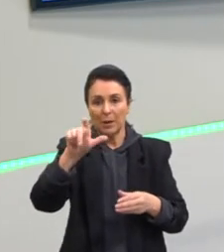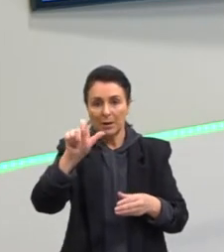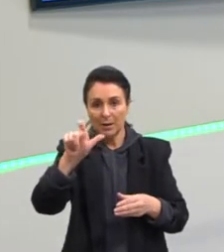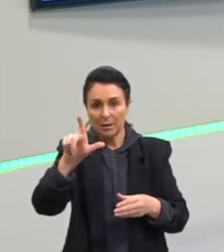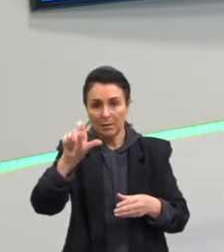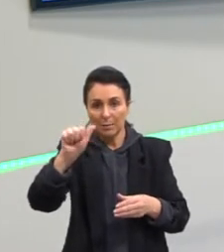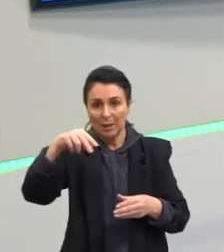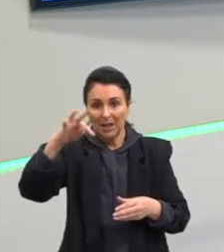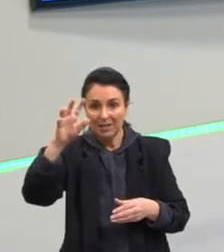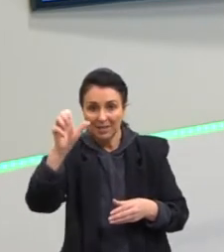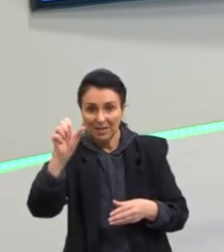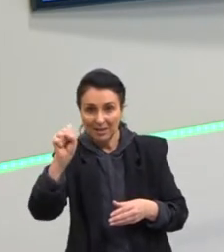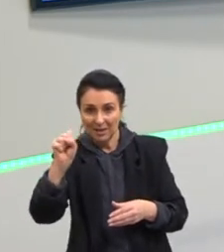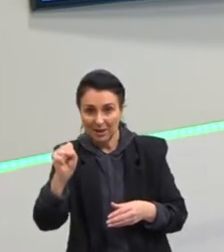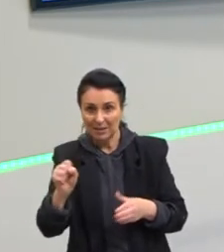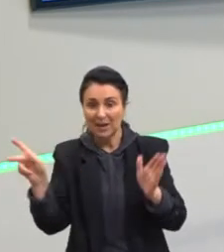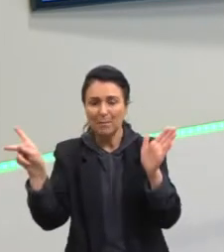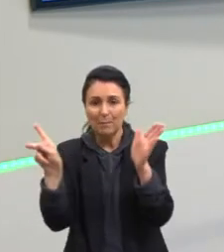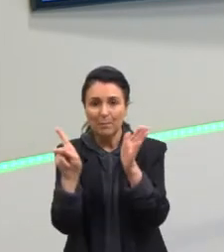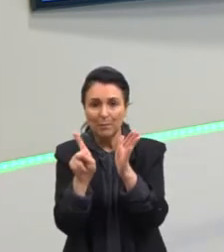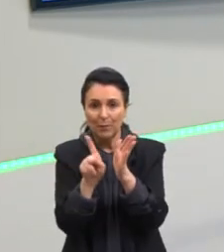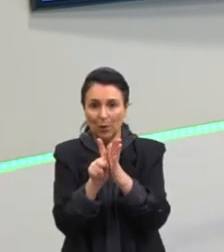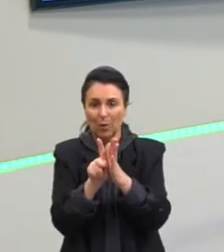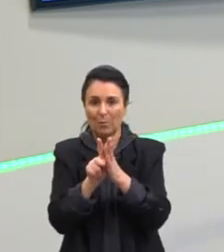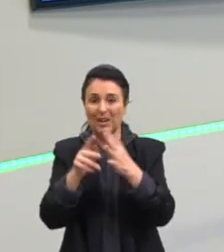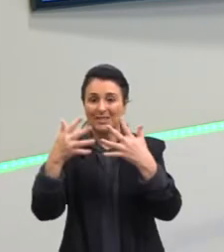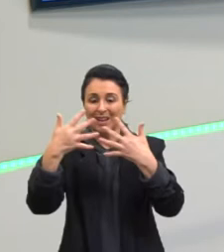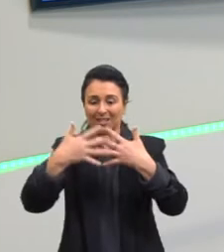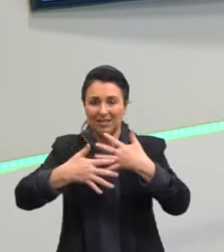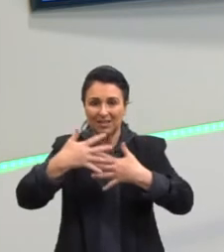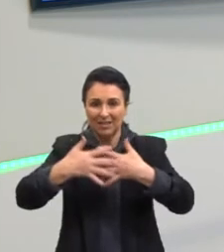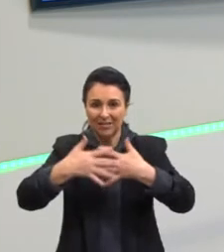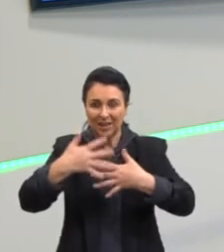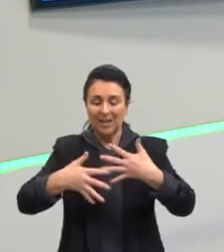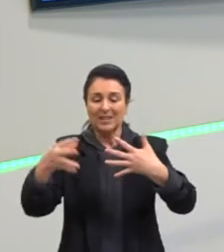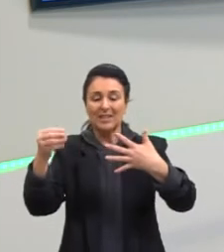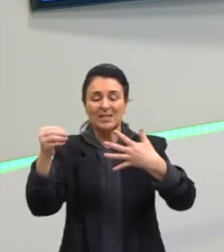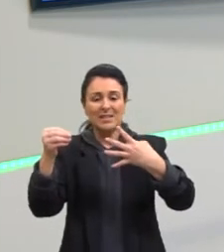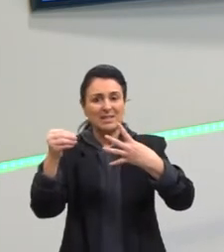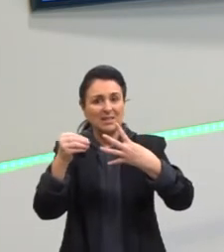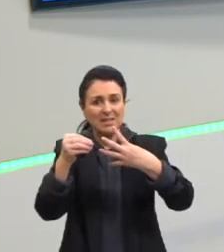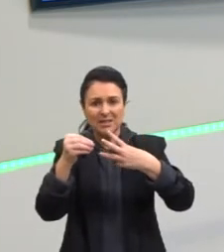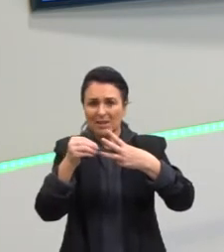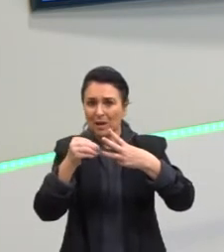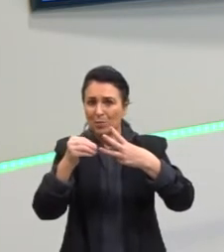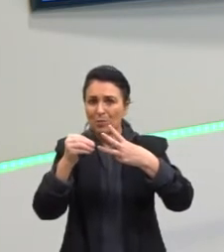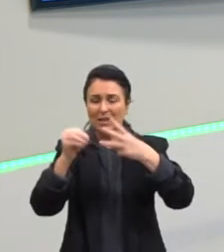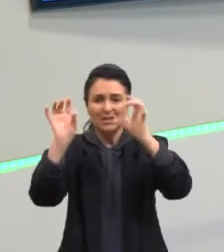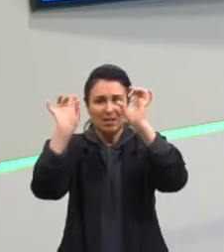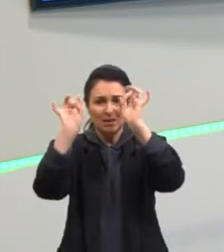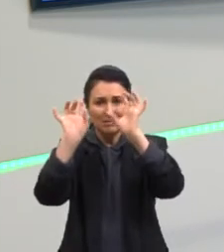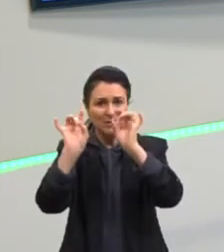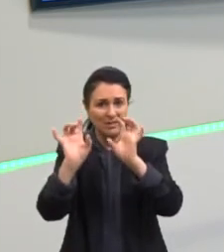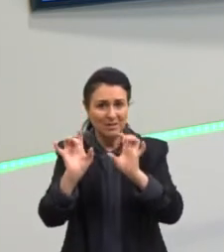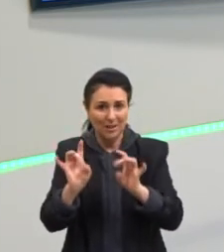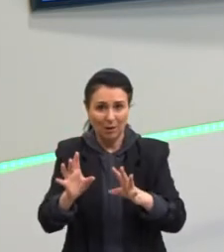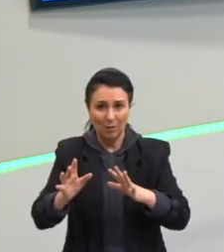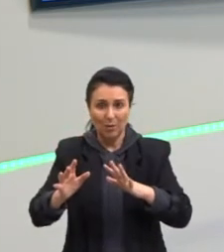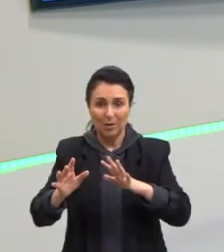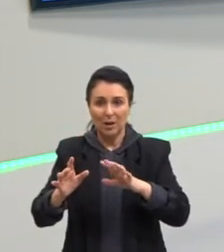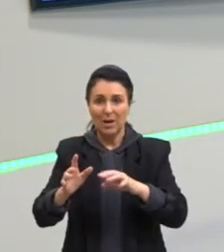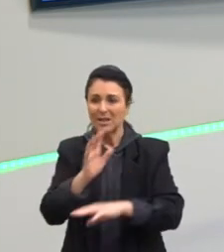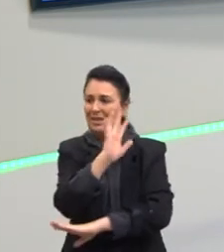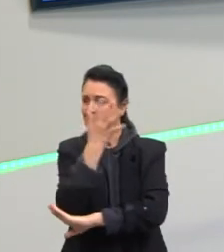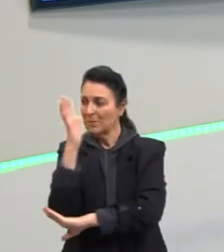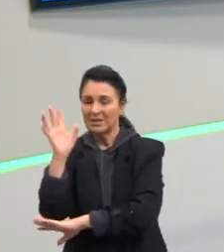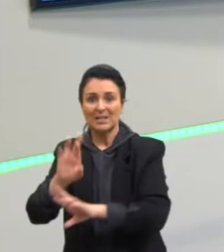plantas, elas têm tecidos verdadeiros, Células especializadas. As células das plantas são muito diferentes, né?